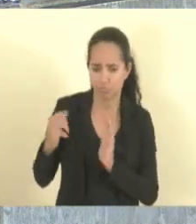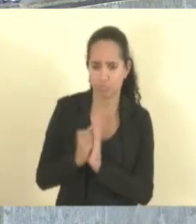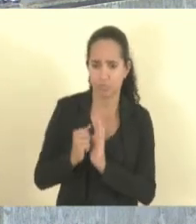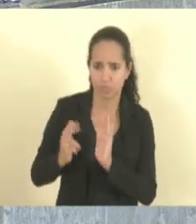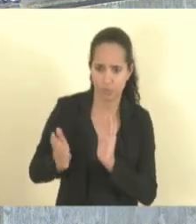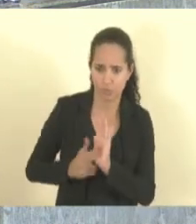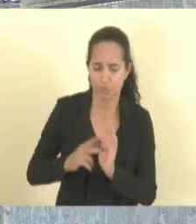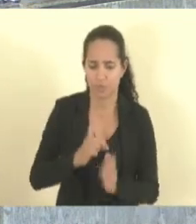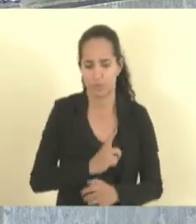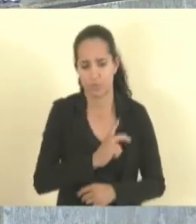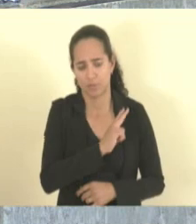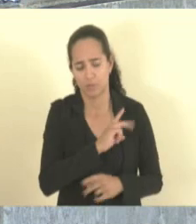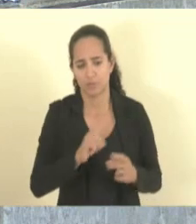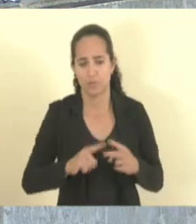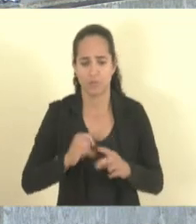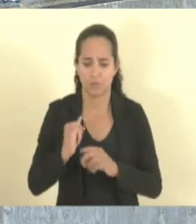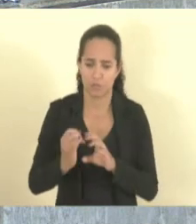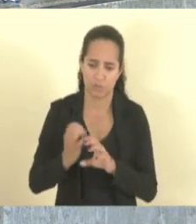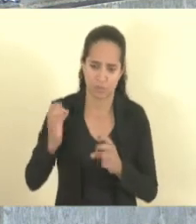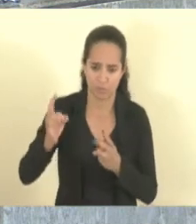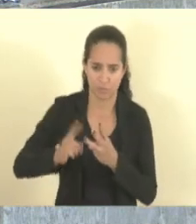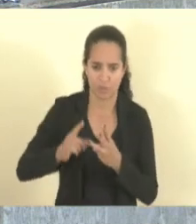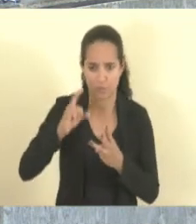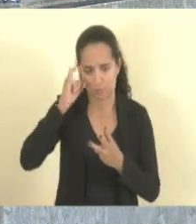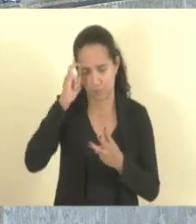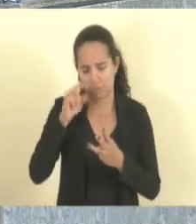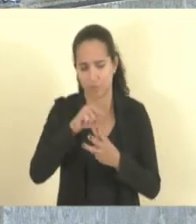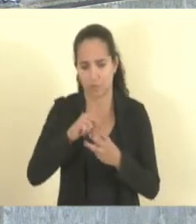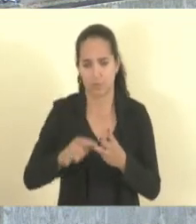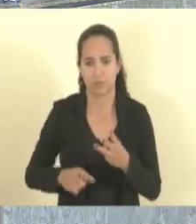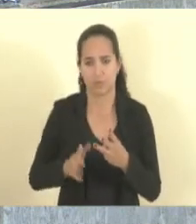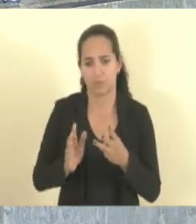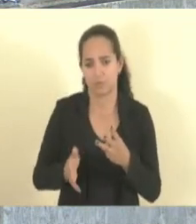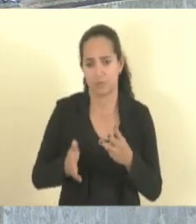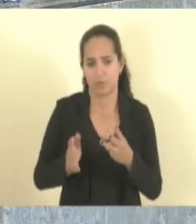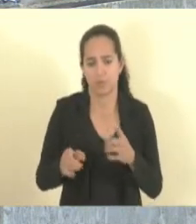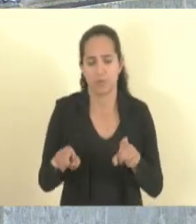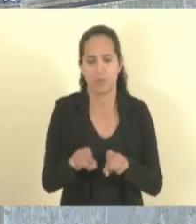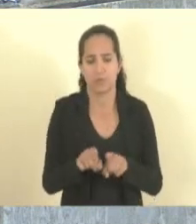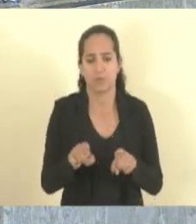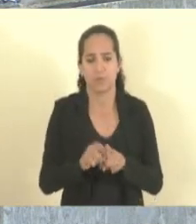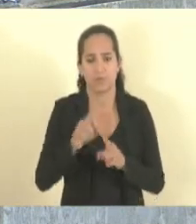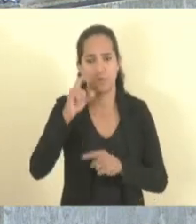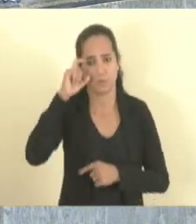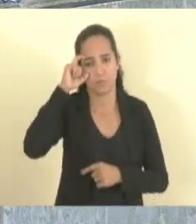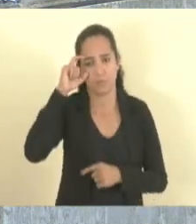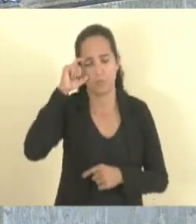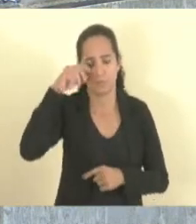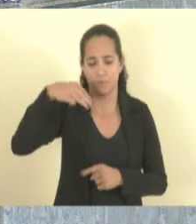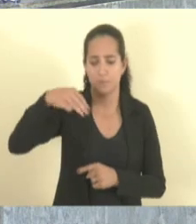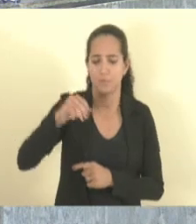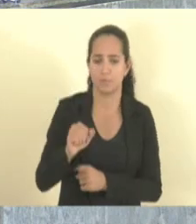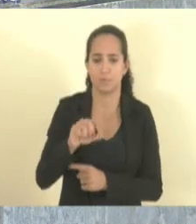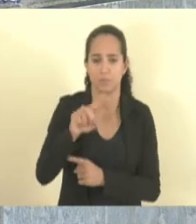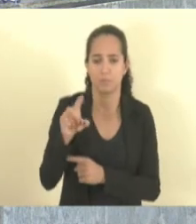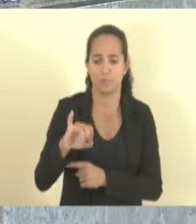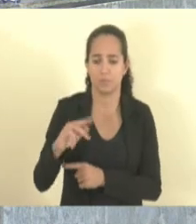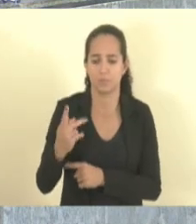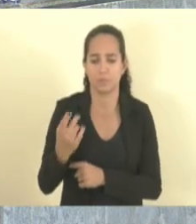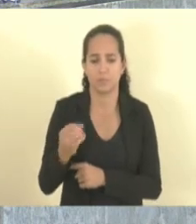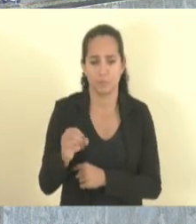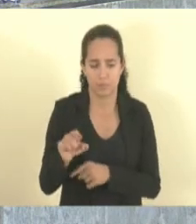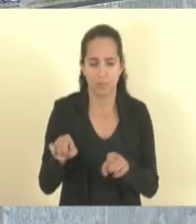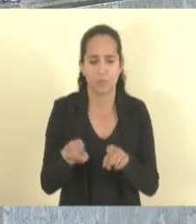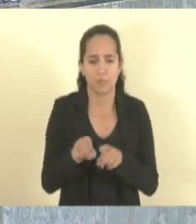Danilo Baense, deputado engenheiro José Esmeralda, e agora registro também a presença do deputado Mazinho dos Anjos, que